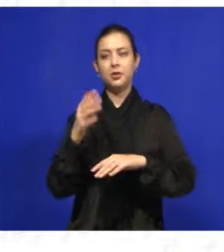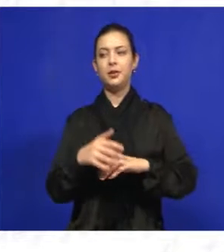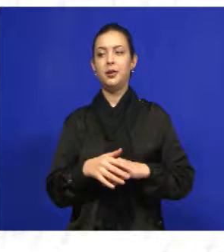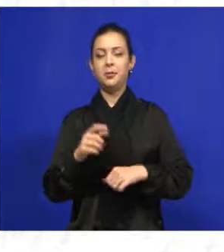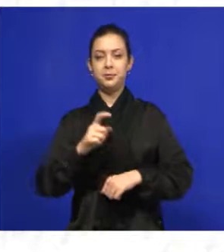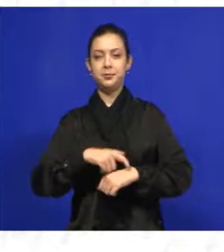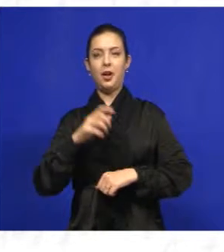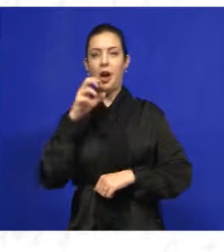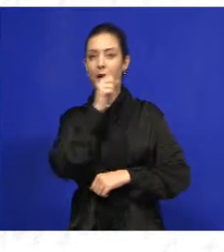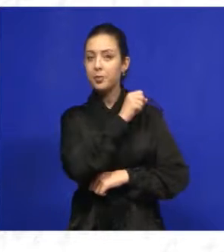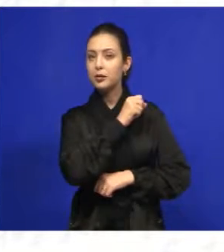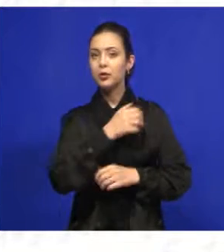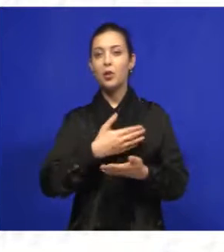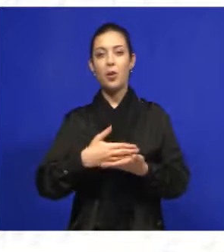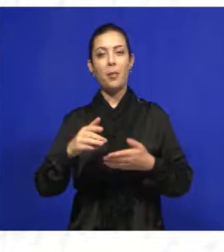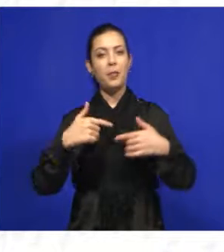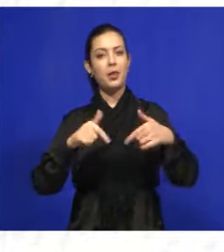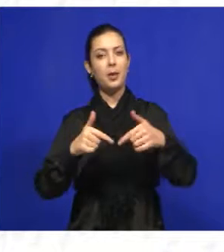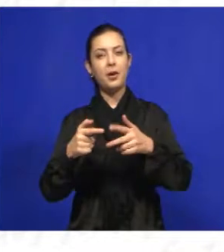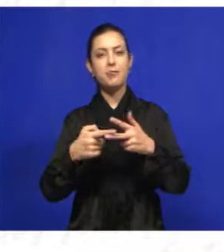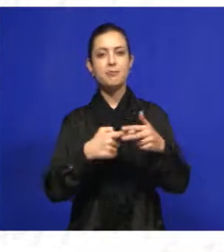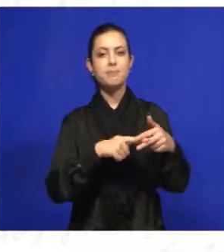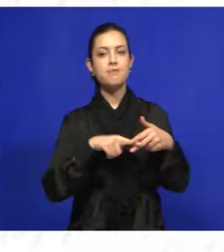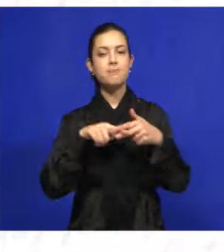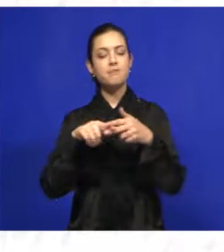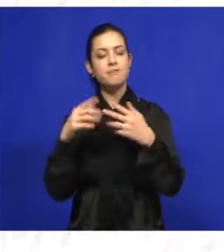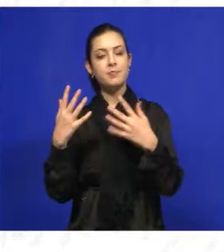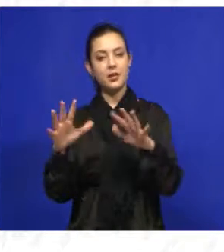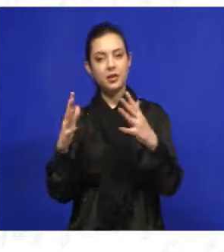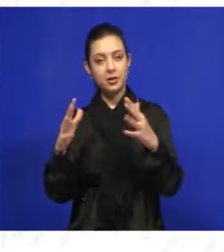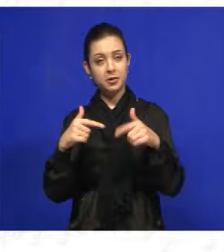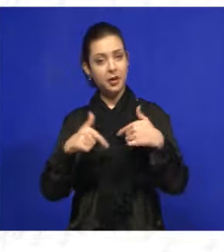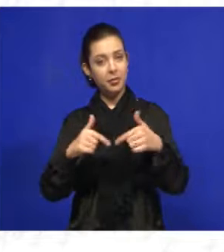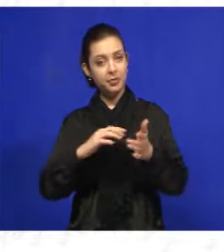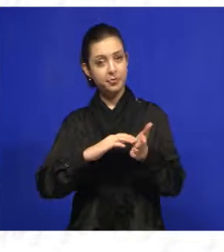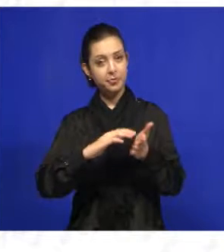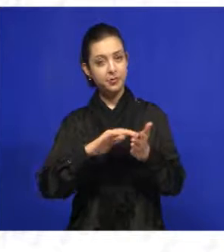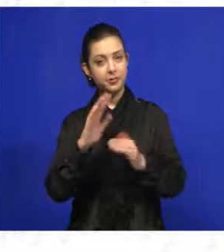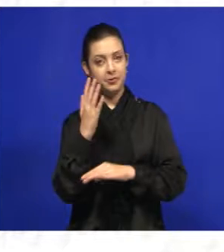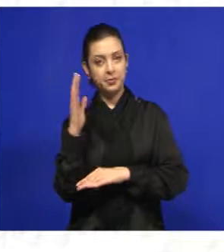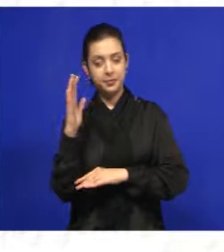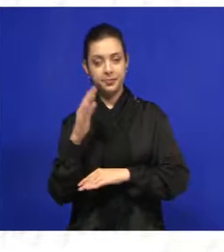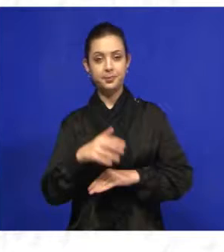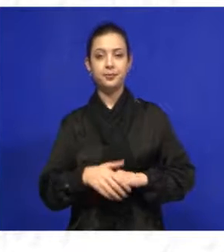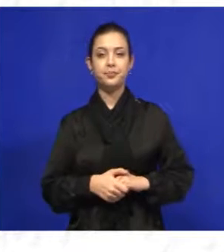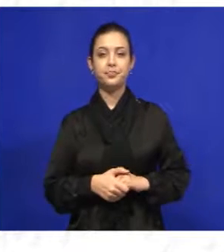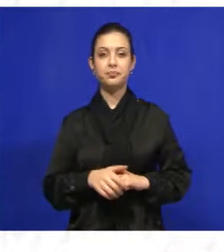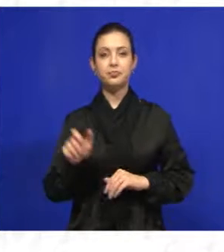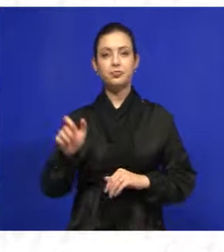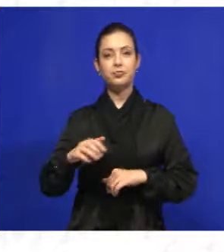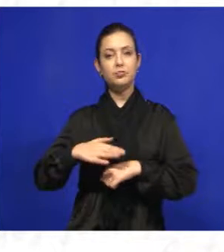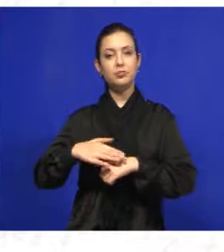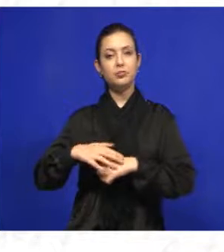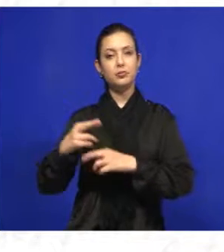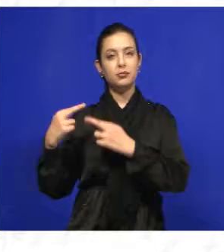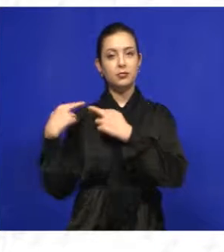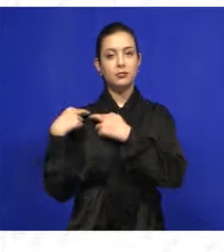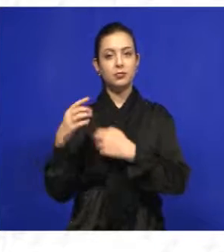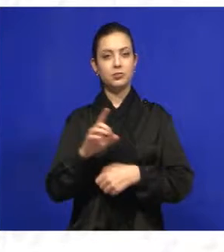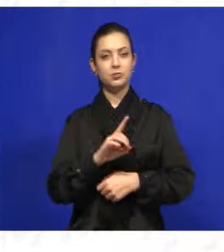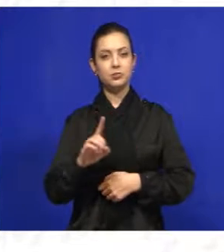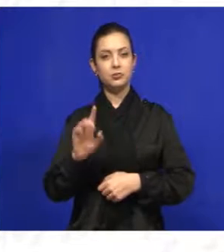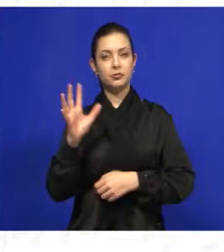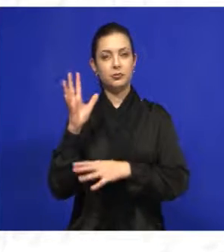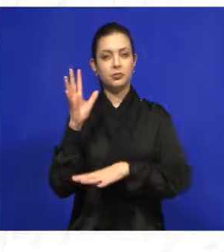Imediatamente ele já começa o trabalho de reforma. Então, parabéns à Secretaria de Meio Ambiente, na pessoa do diretor de